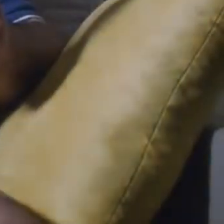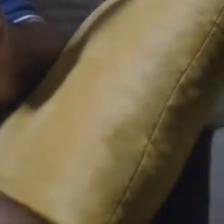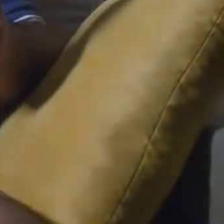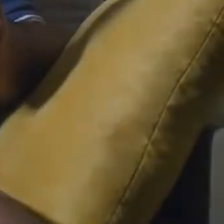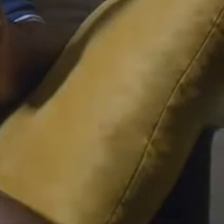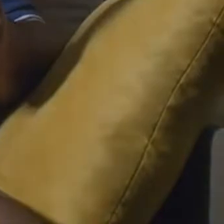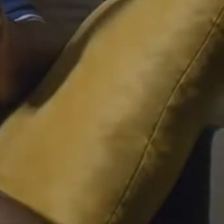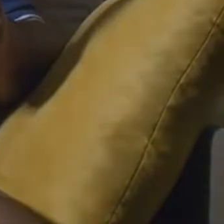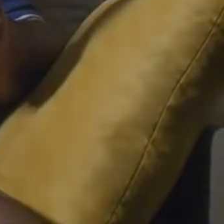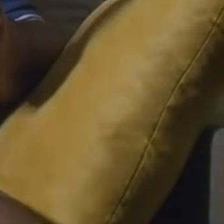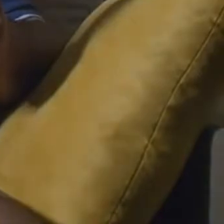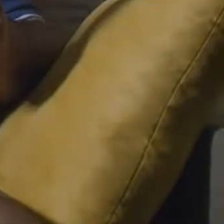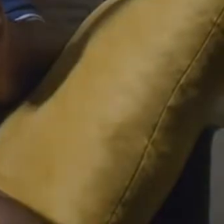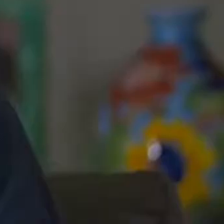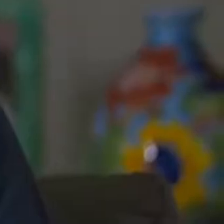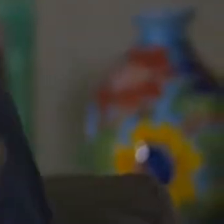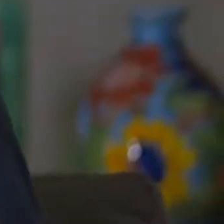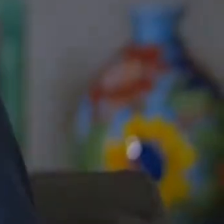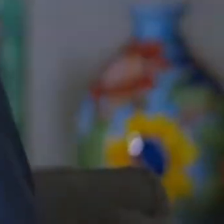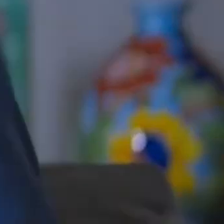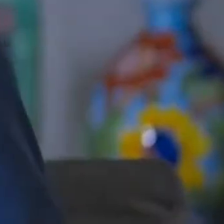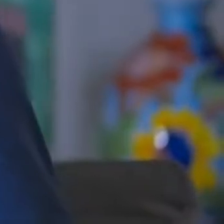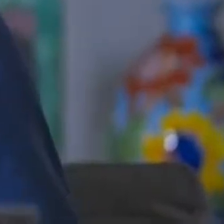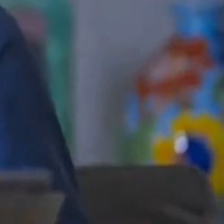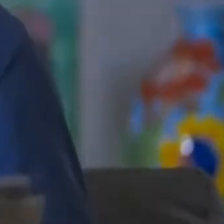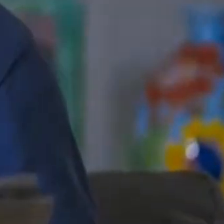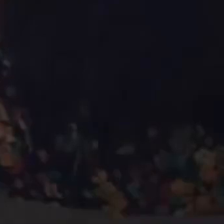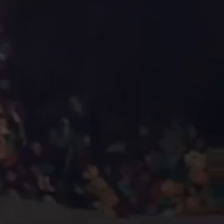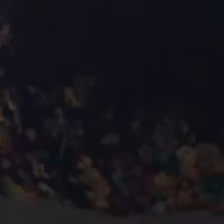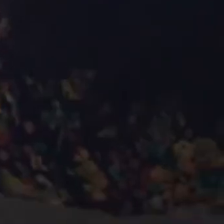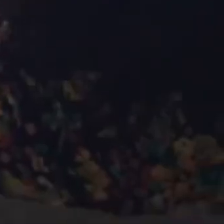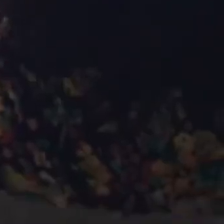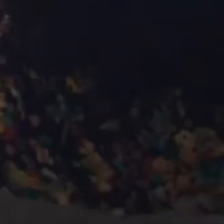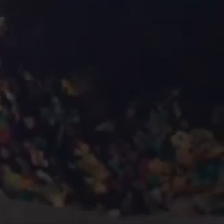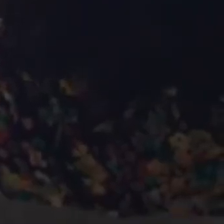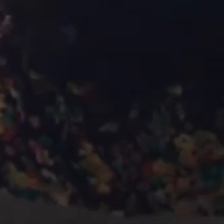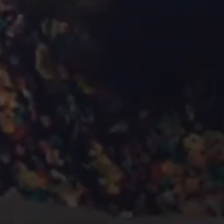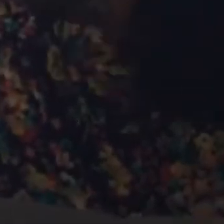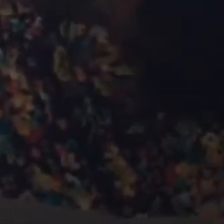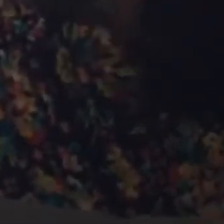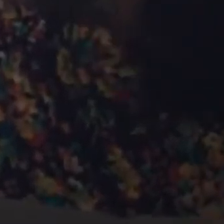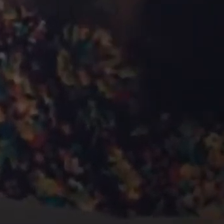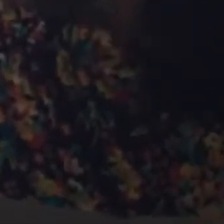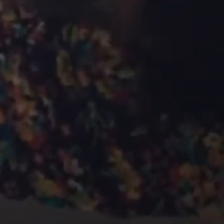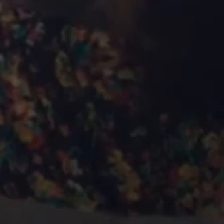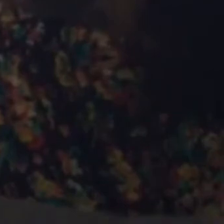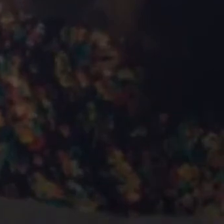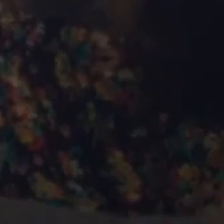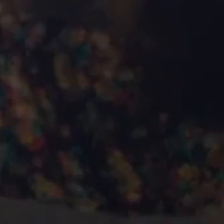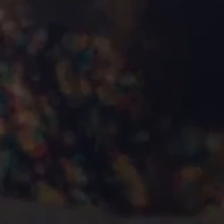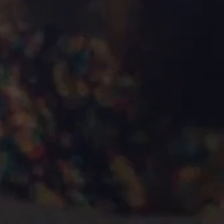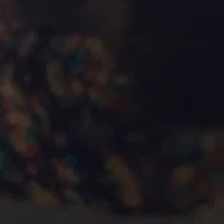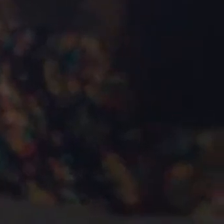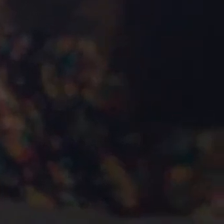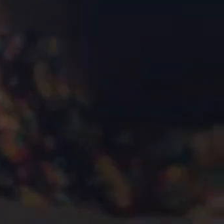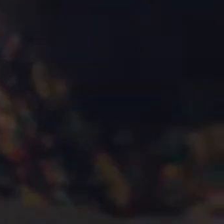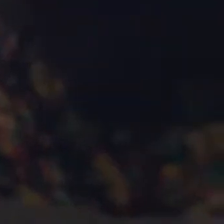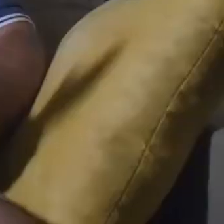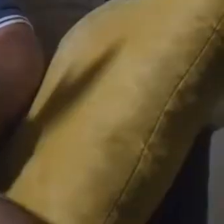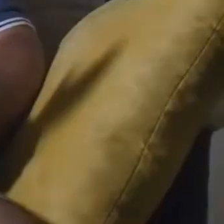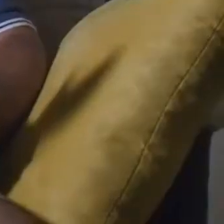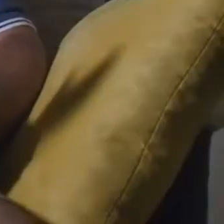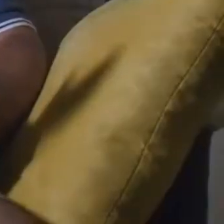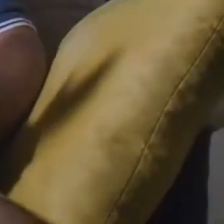Já fez alguma coisa para mudar essa realidade? E fazer o quê? Votar nas eleições já não é bastante? Ei, você